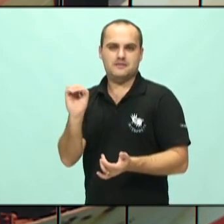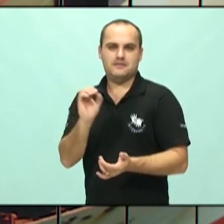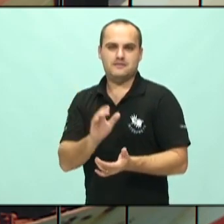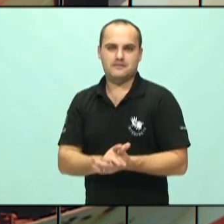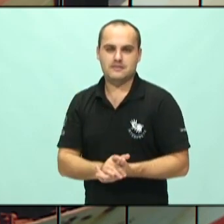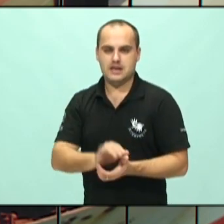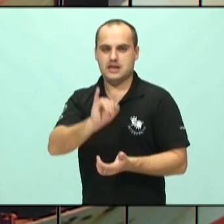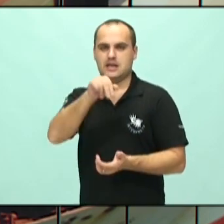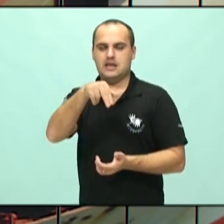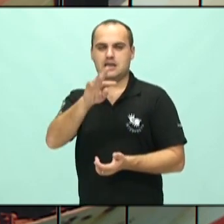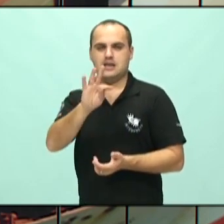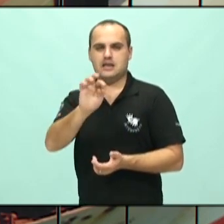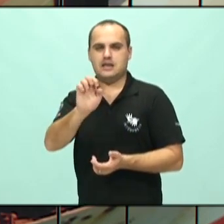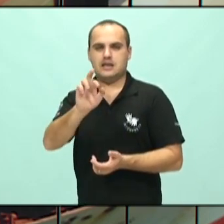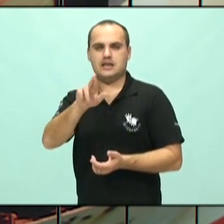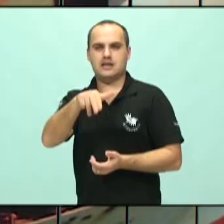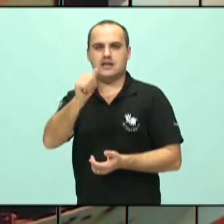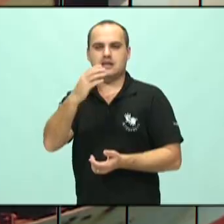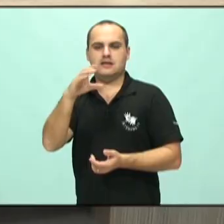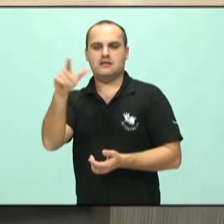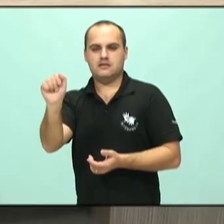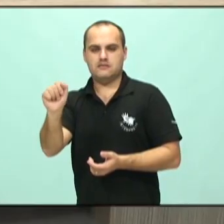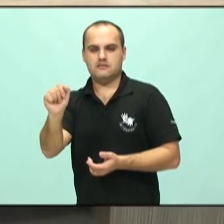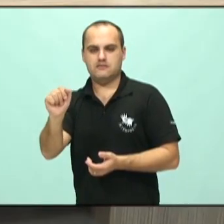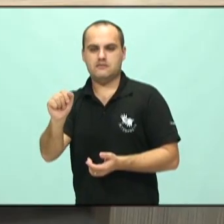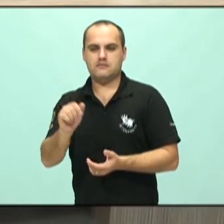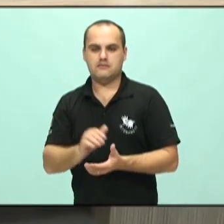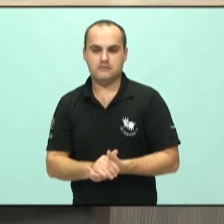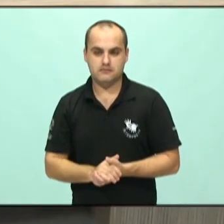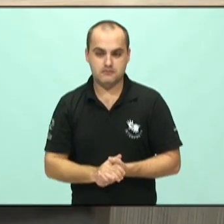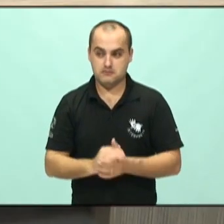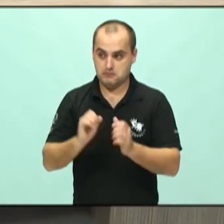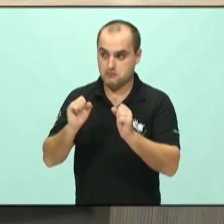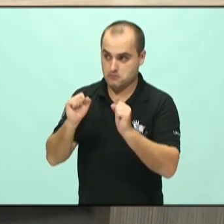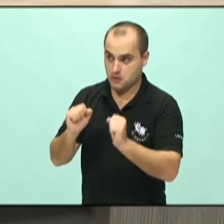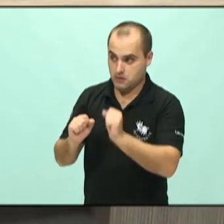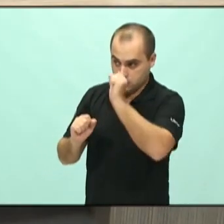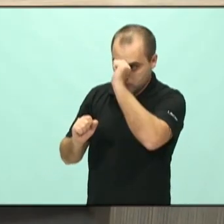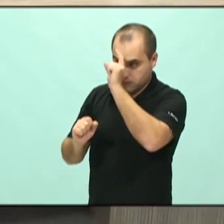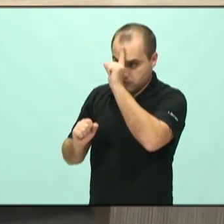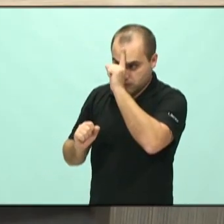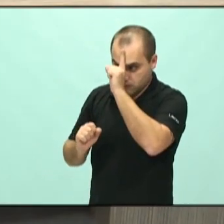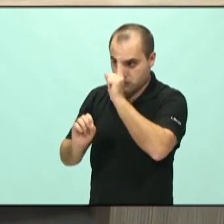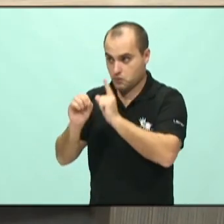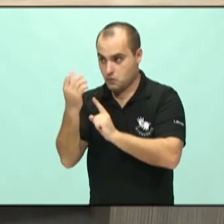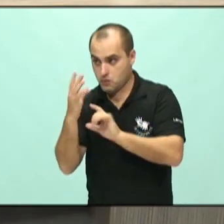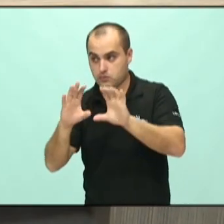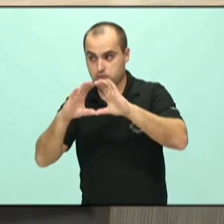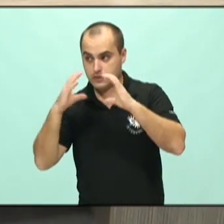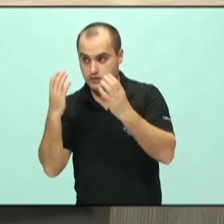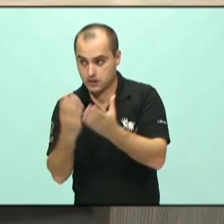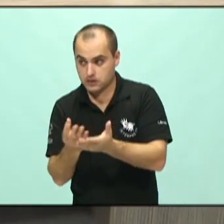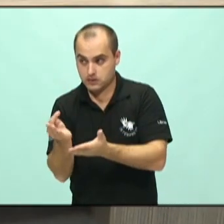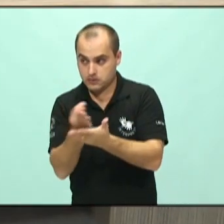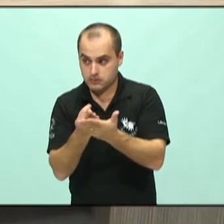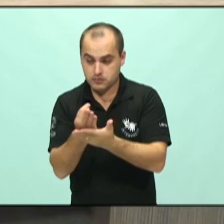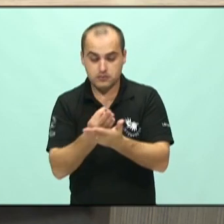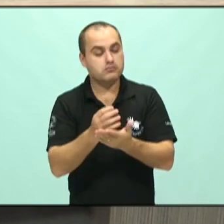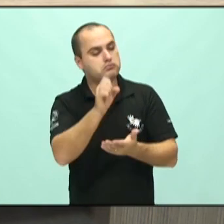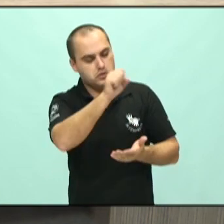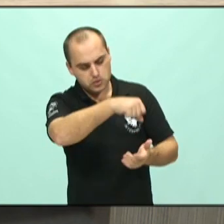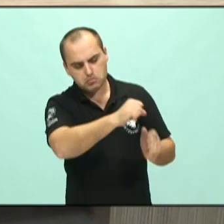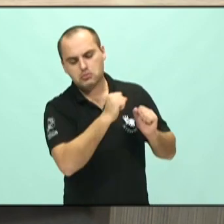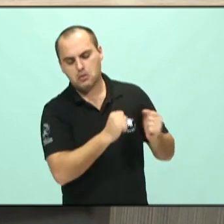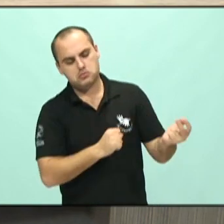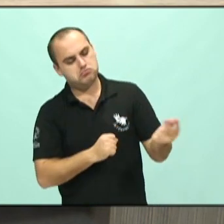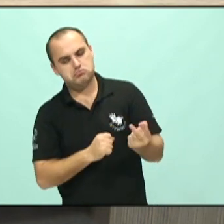efetivo. Geralmente o paciente fica... Pode ser em hospitais, mas também em comunidades alternativas ou terapêuticas. terapêuticas, sim, sim.